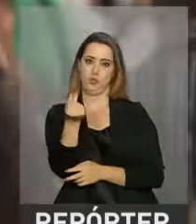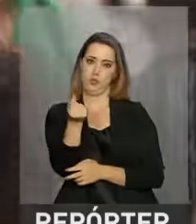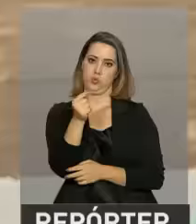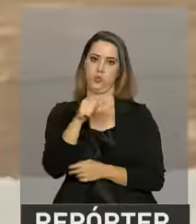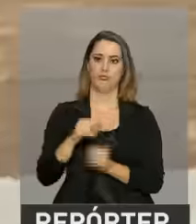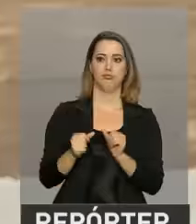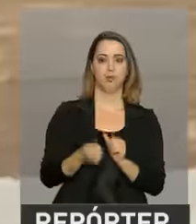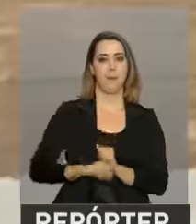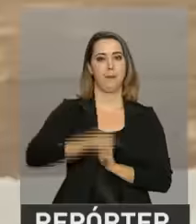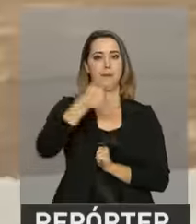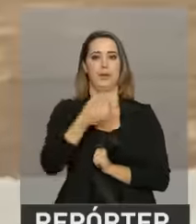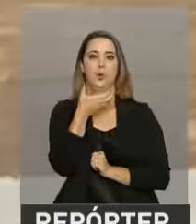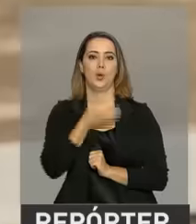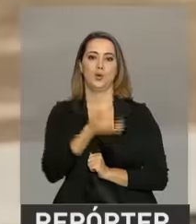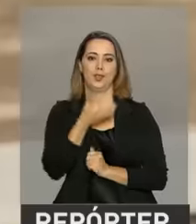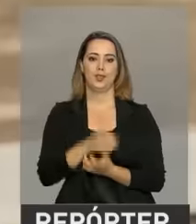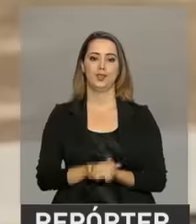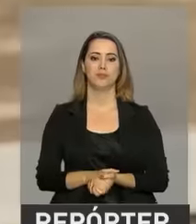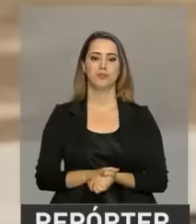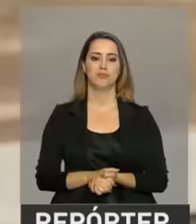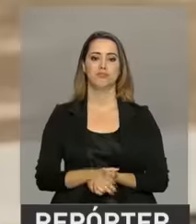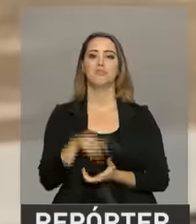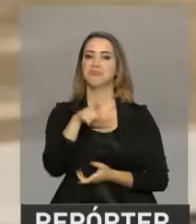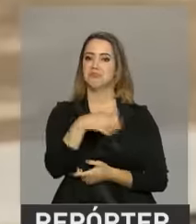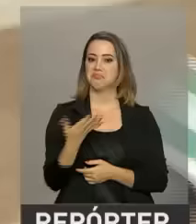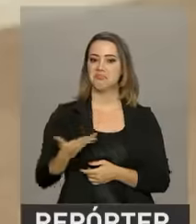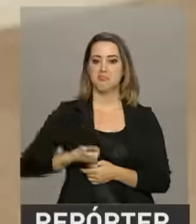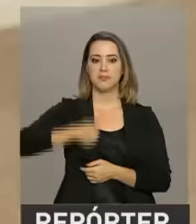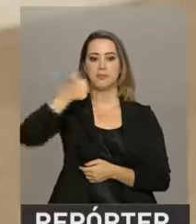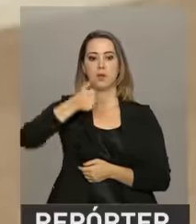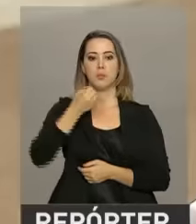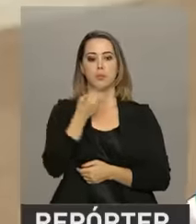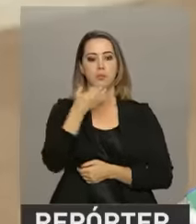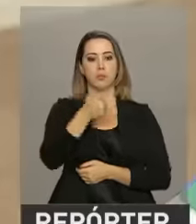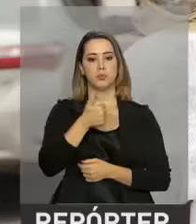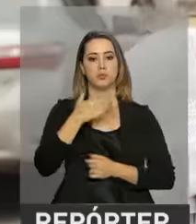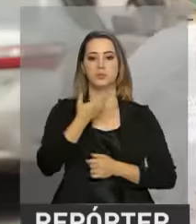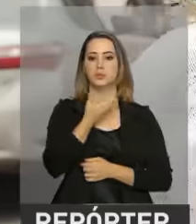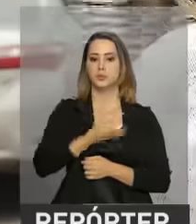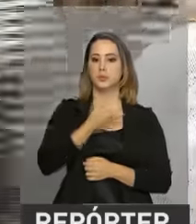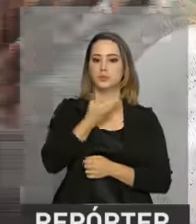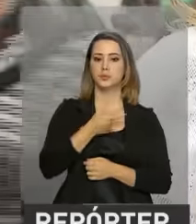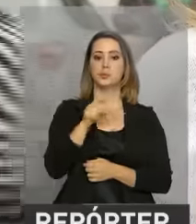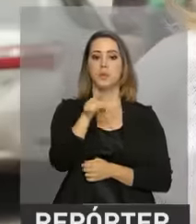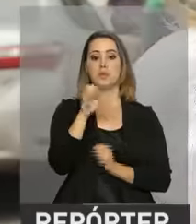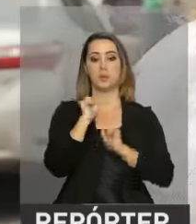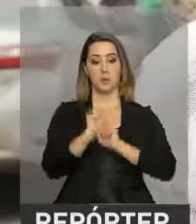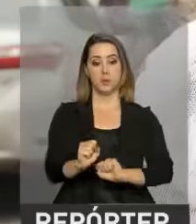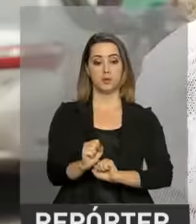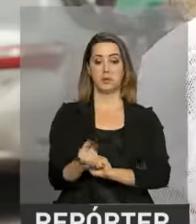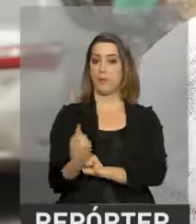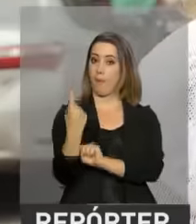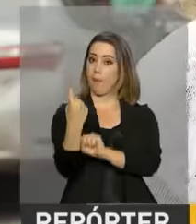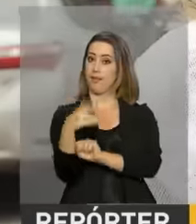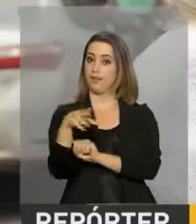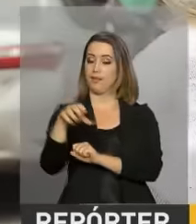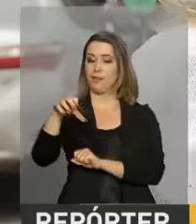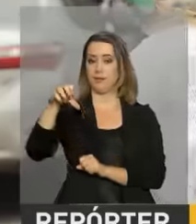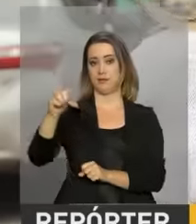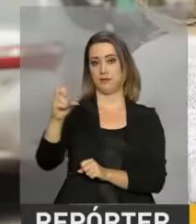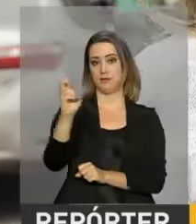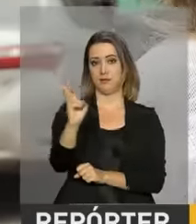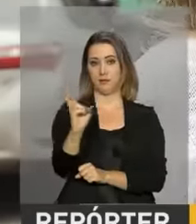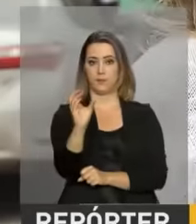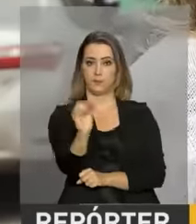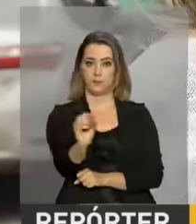mais gordo? Maravilhoso. Ia melhorar muito o meu Natal. Acharia ótimo. Você pode ser uma das 950 mil pessoas